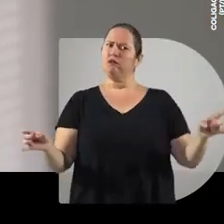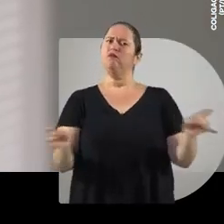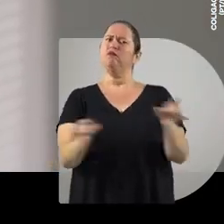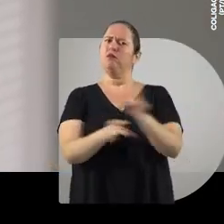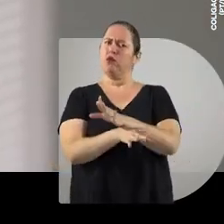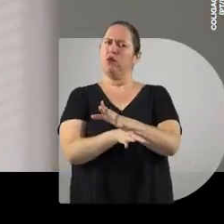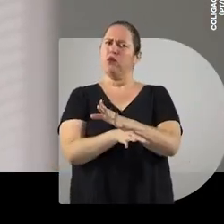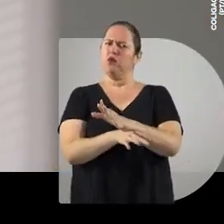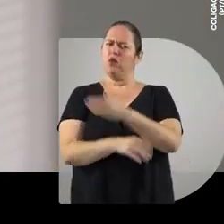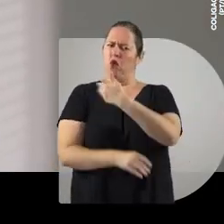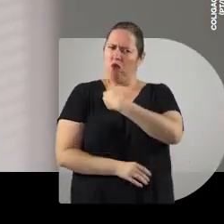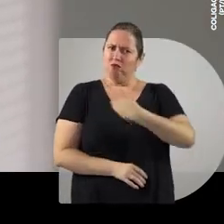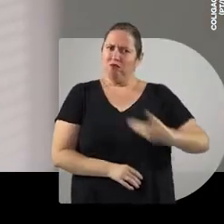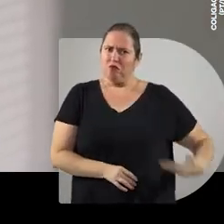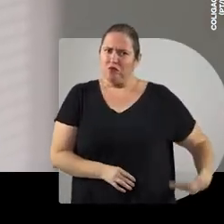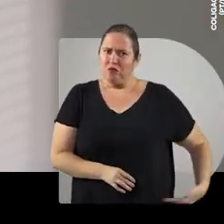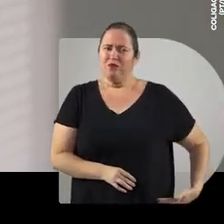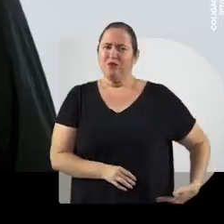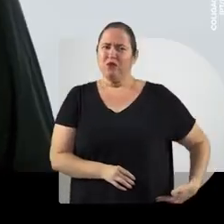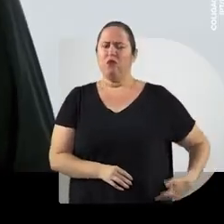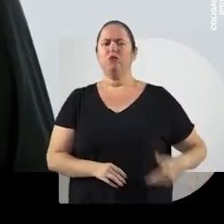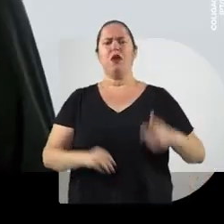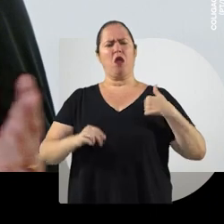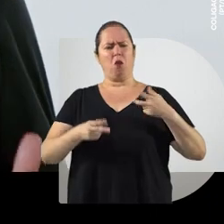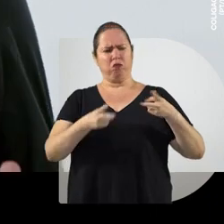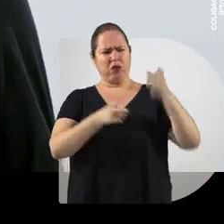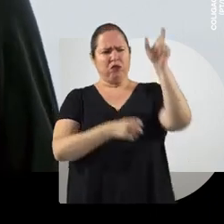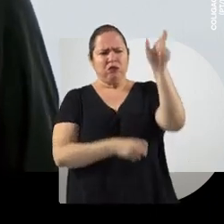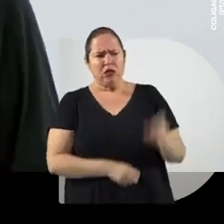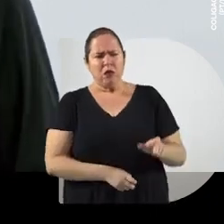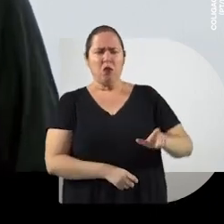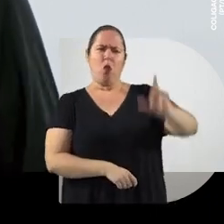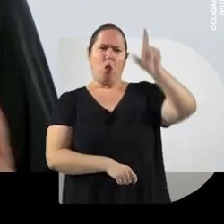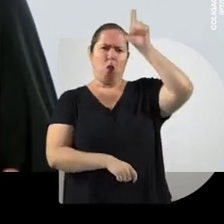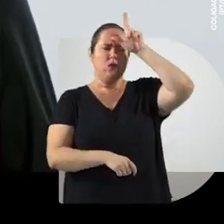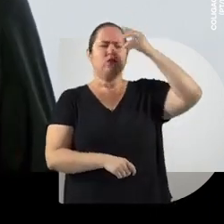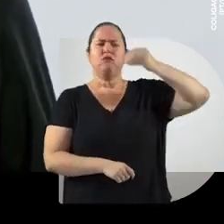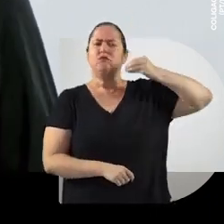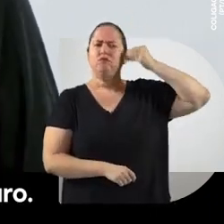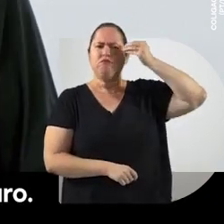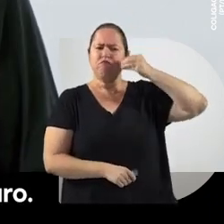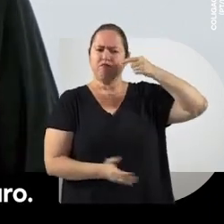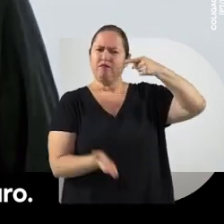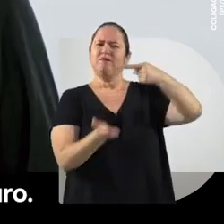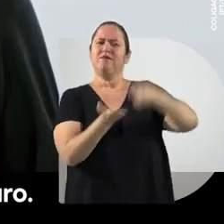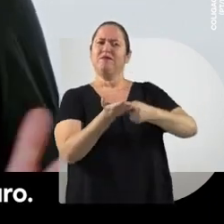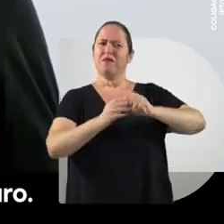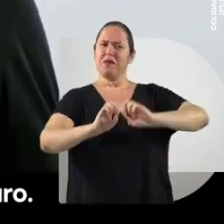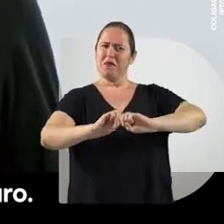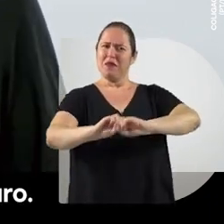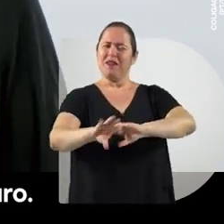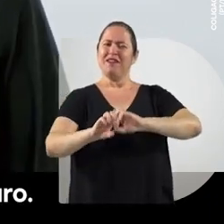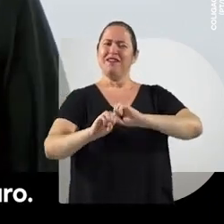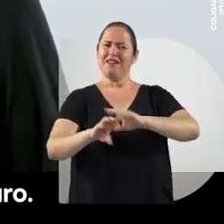preparado para ser um grande governador. Reconheço em Danilo um líder experiente, comprometido com a educação e com o nosso